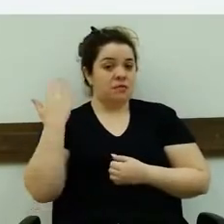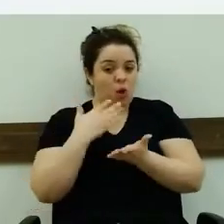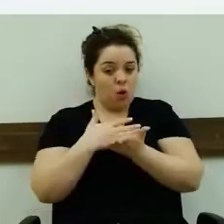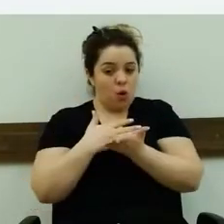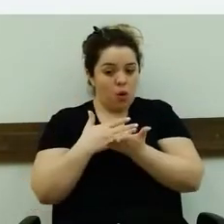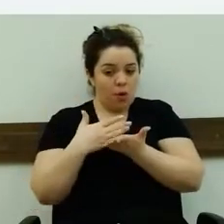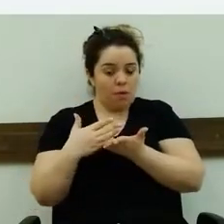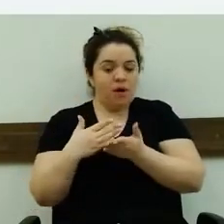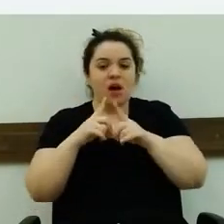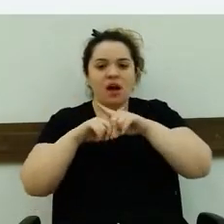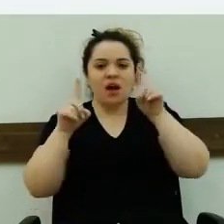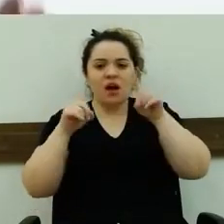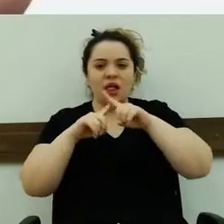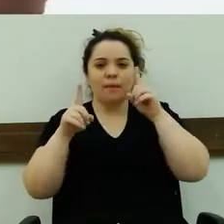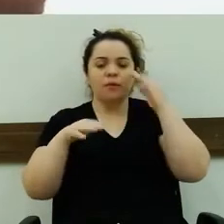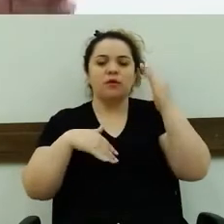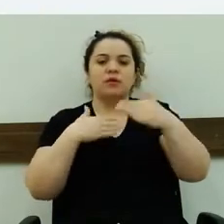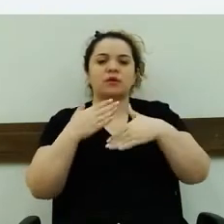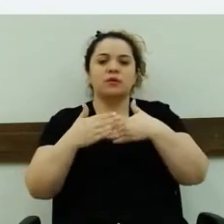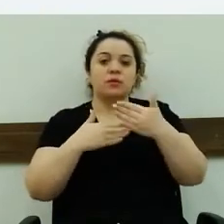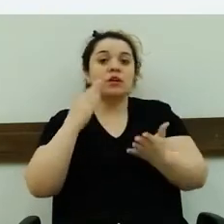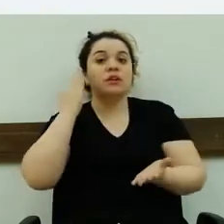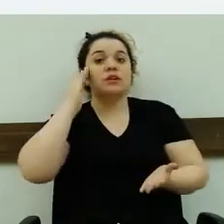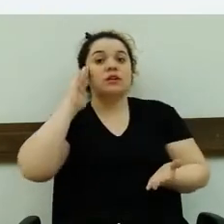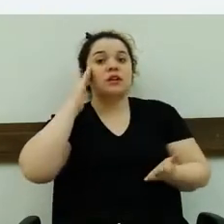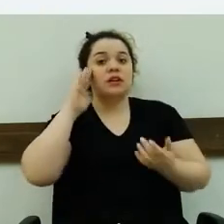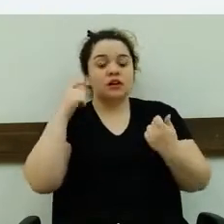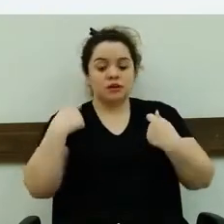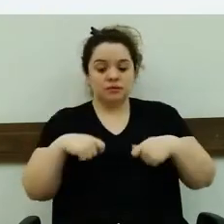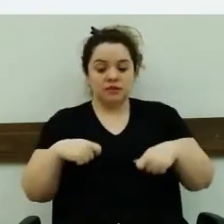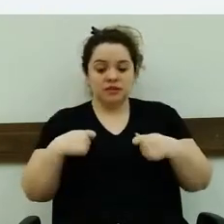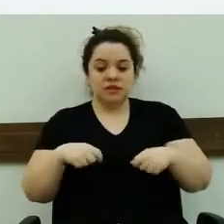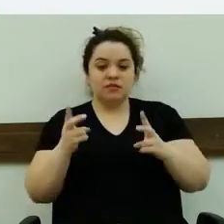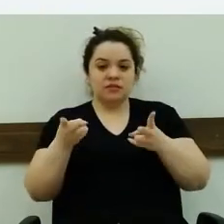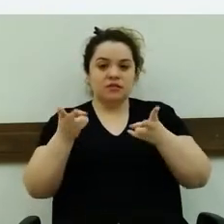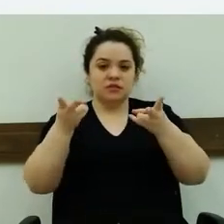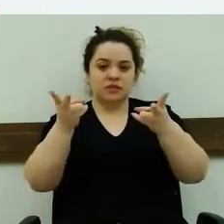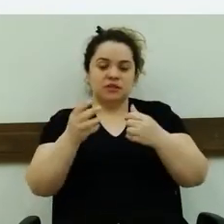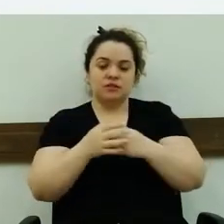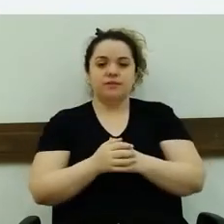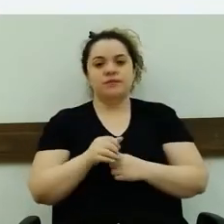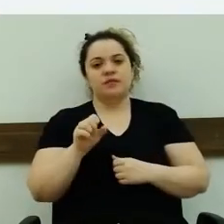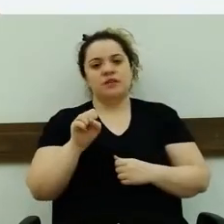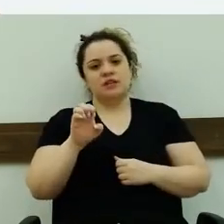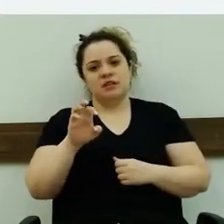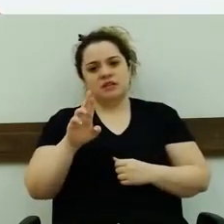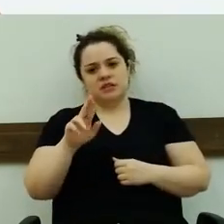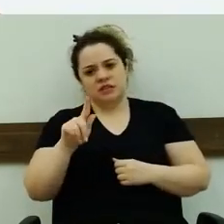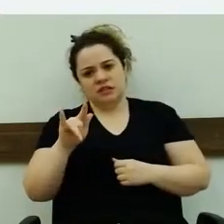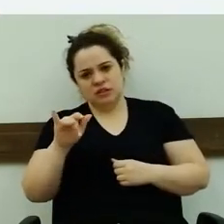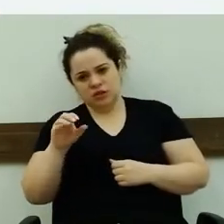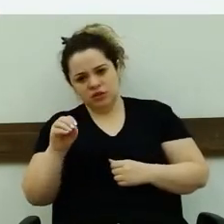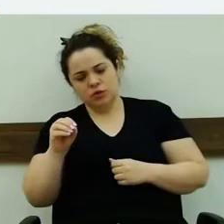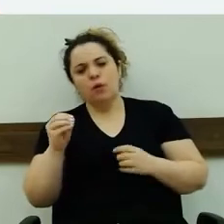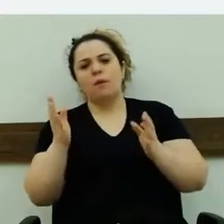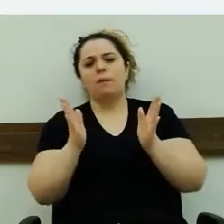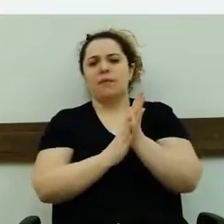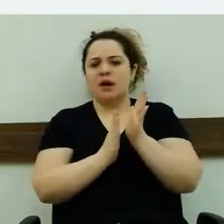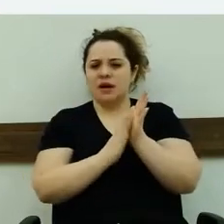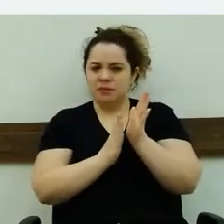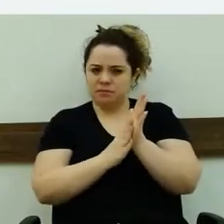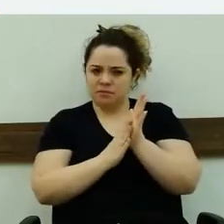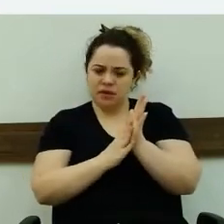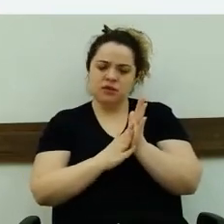depois ele entendeu que ele tinha que seguir. Então, Sérgio, parabéns por essa nobreza